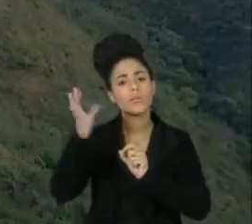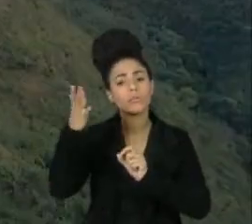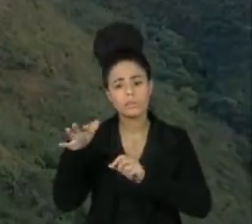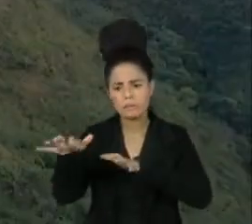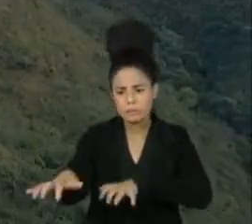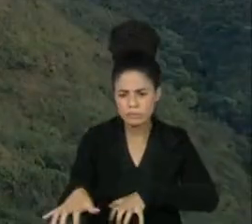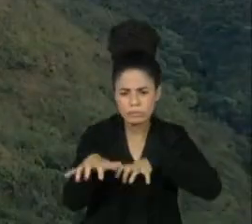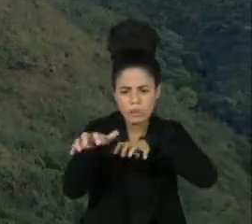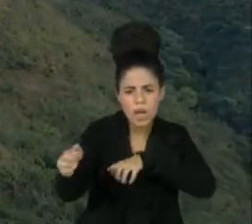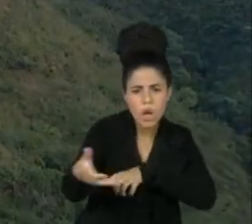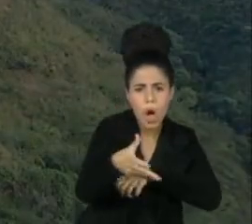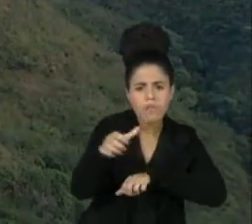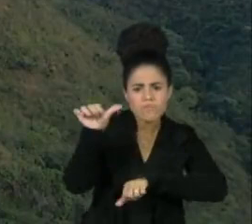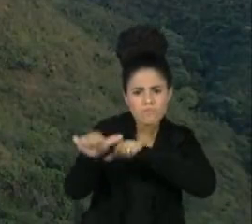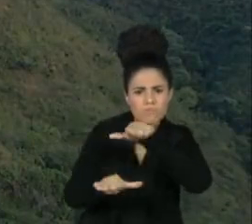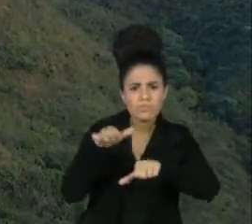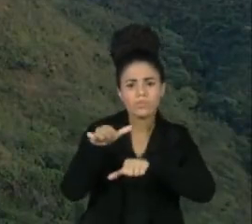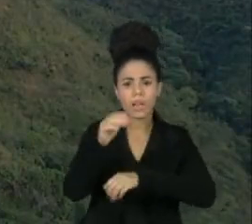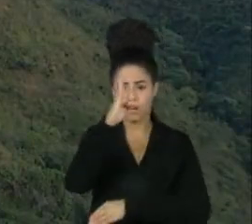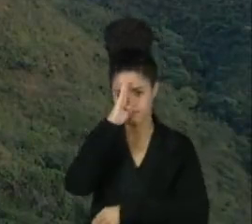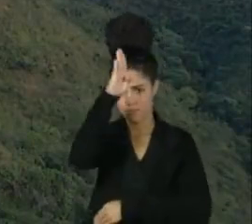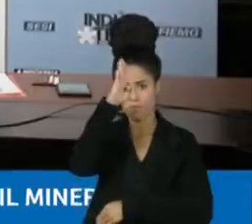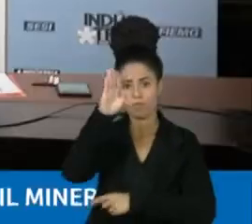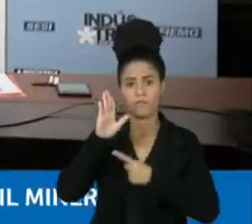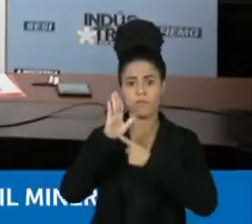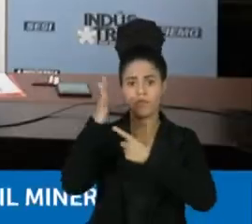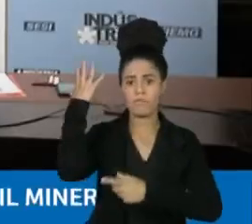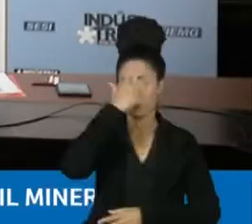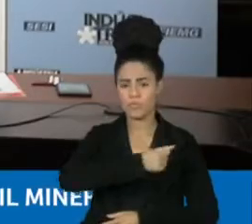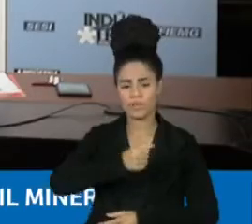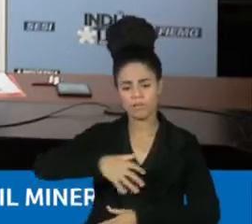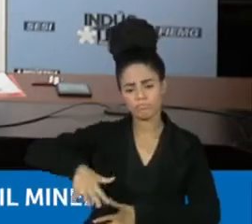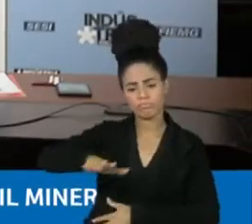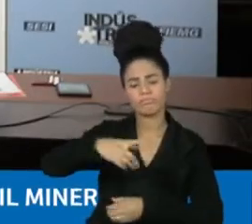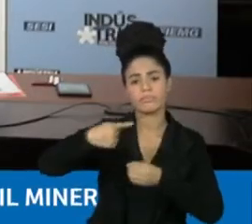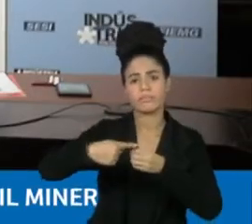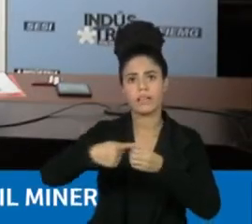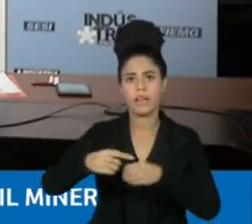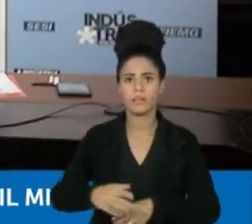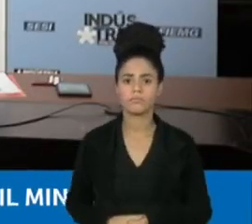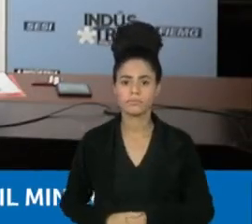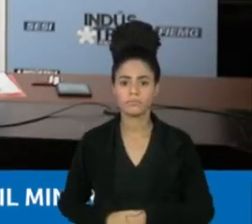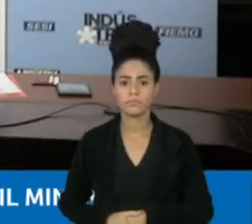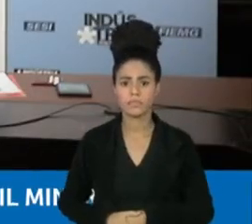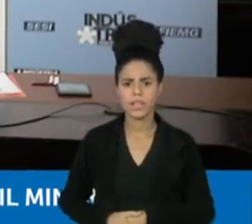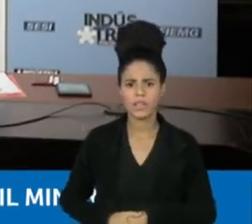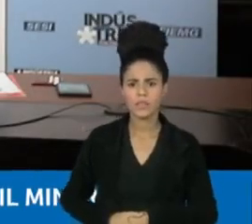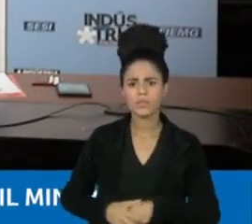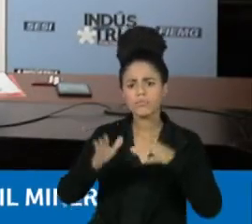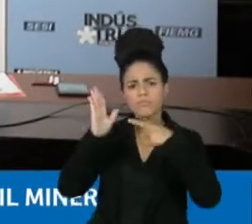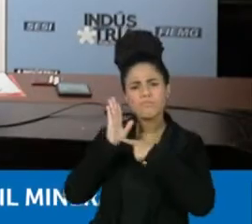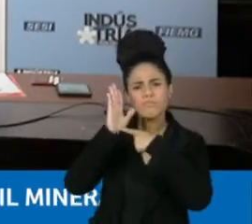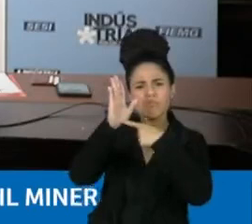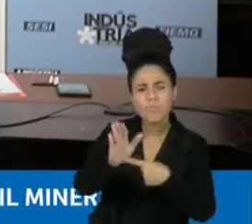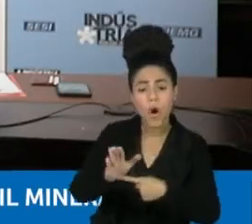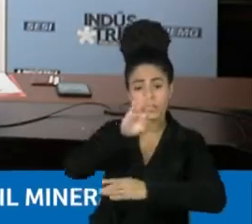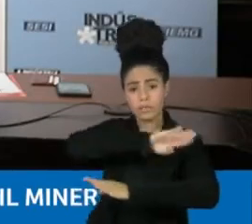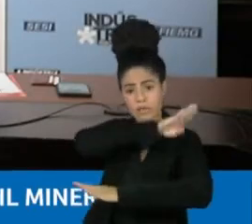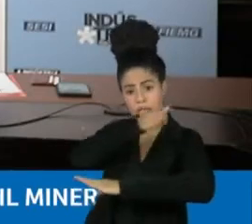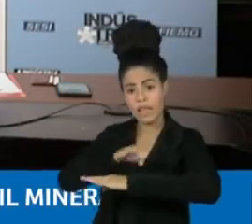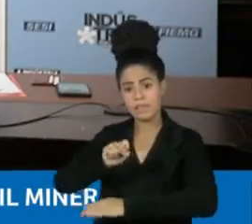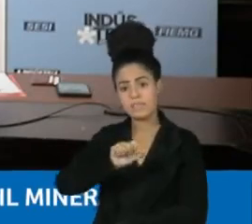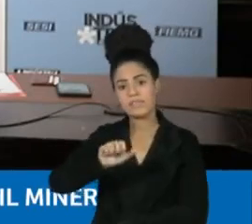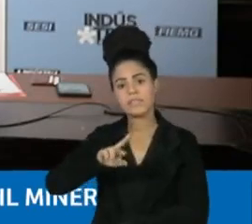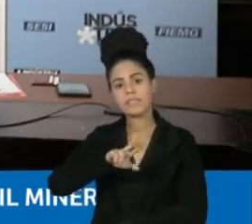mineração não vai mudar o cartão postal da cidade. Todo o perfil da Serra do Curral já é tombado por